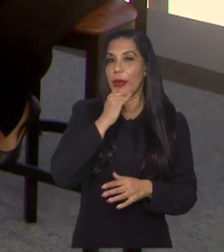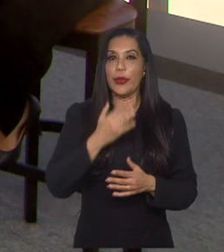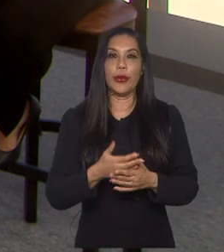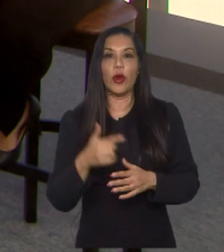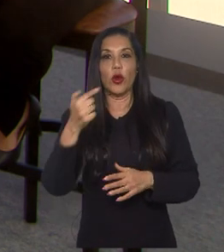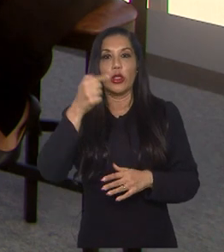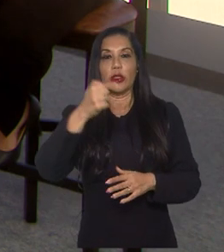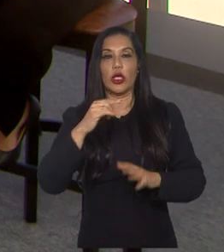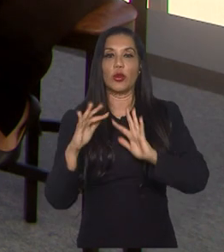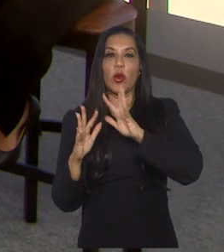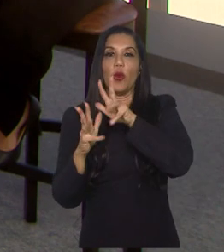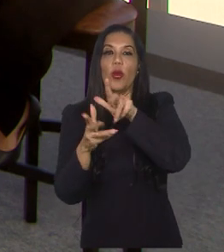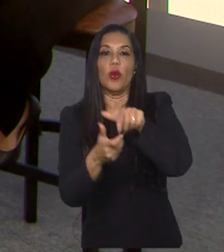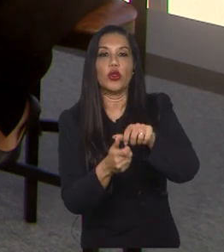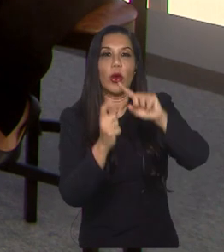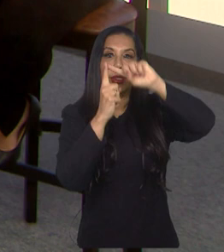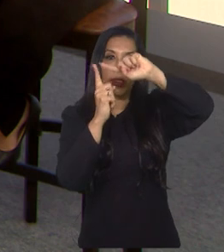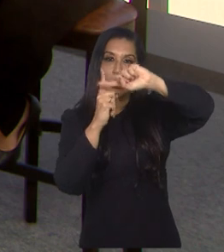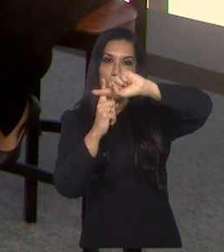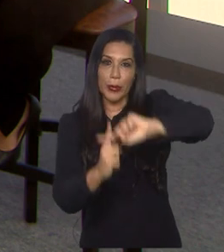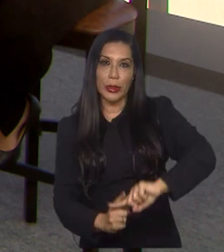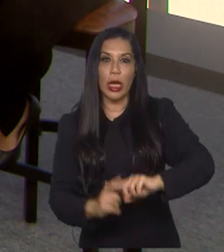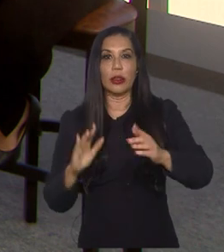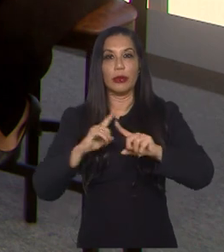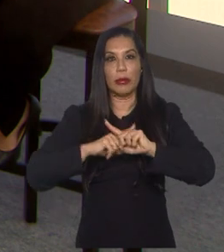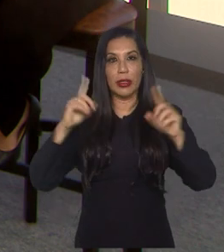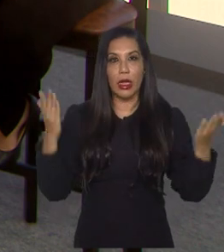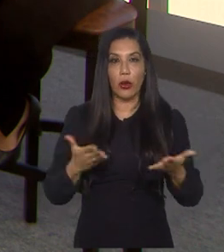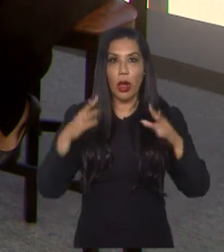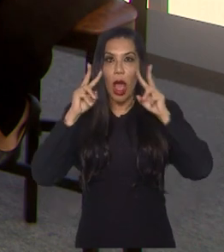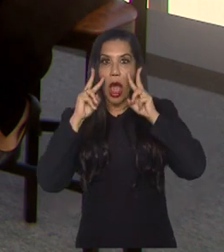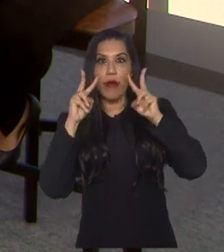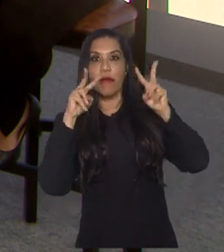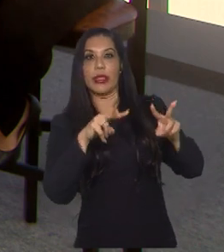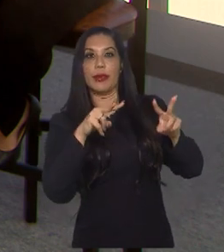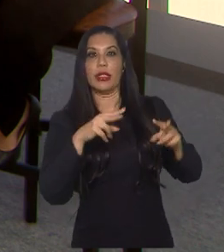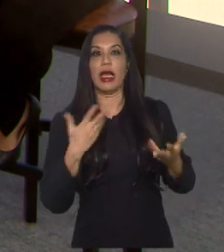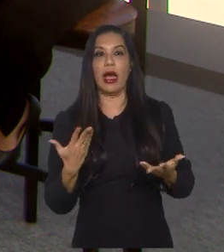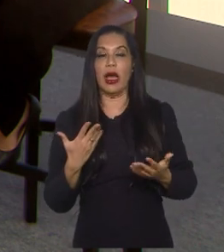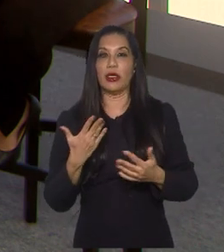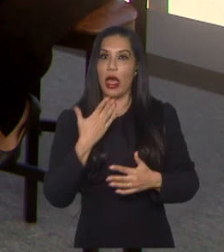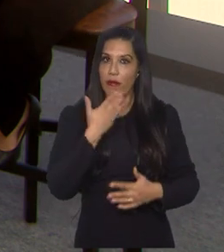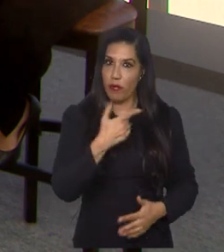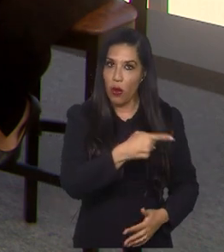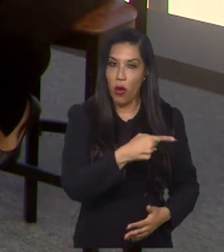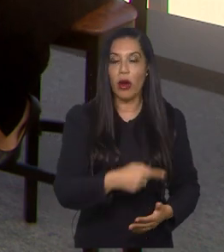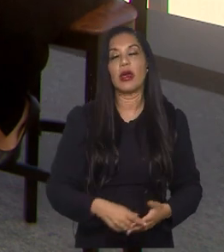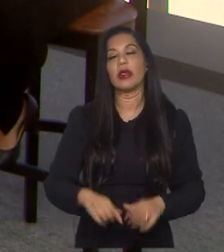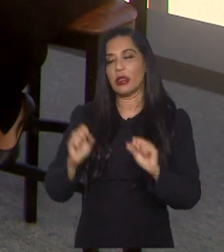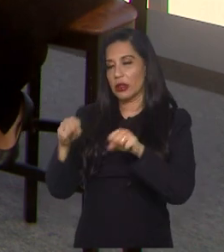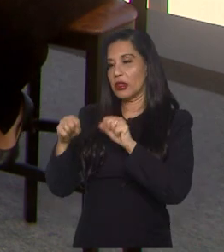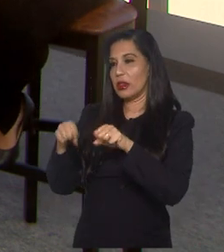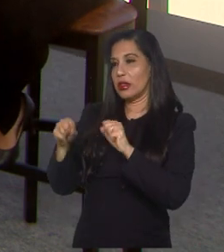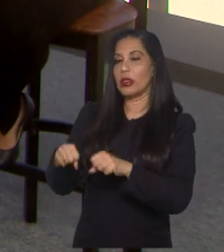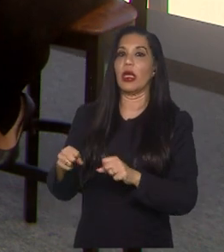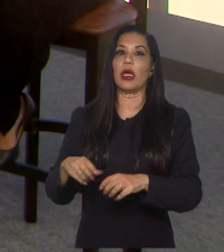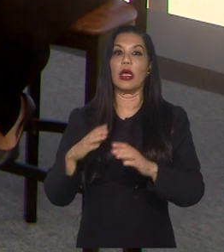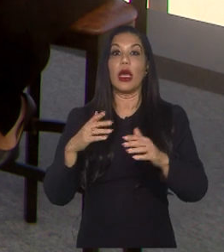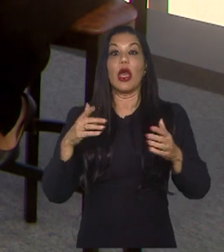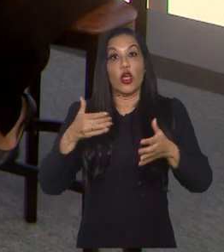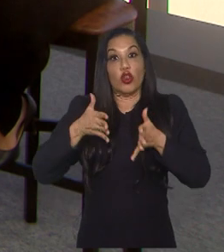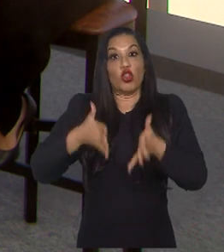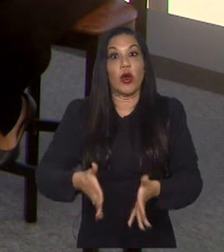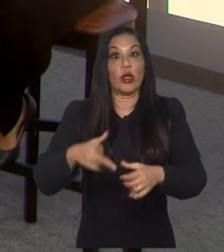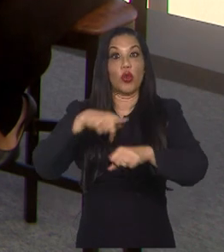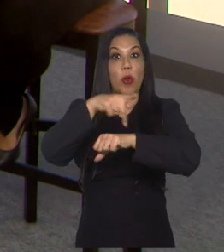mundial deles, mas agora elas estão mais em evidência, isso joga muito a favor delas? Ah, sem dúvida, né? O fator casa